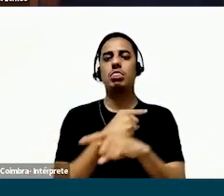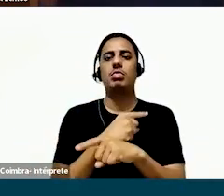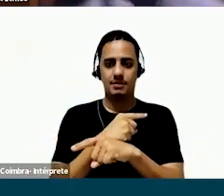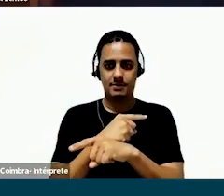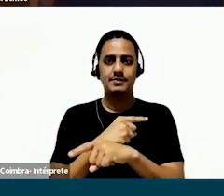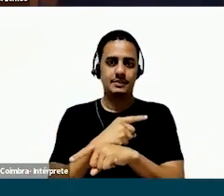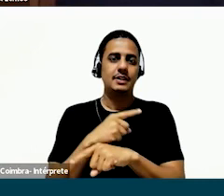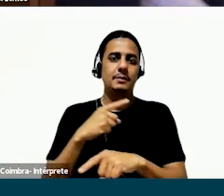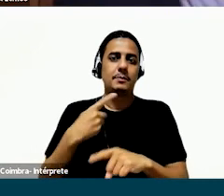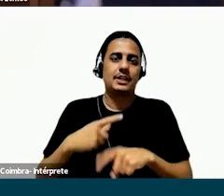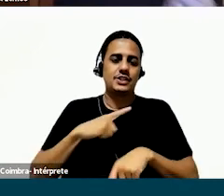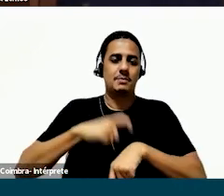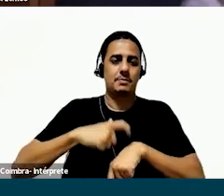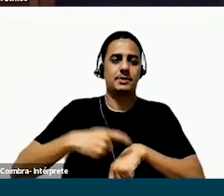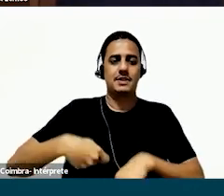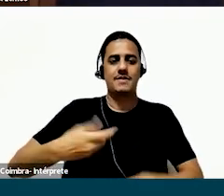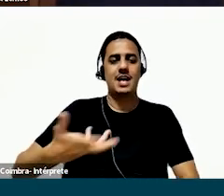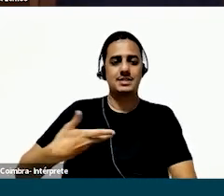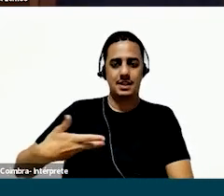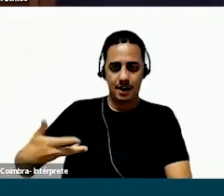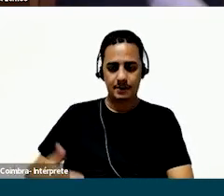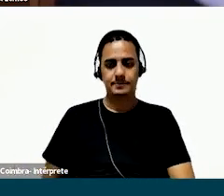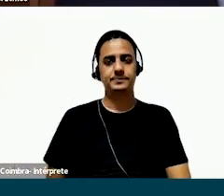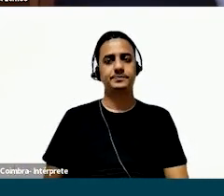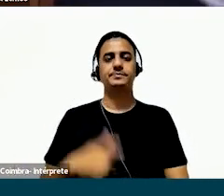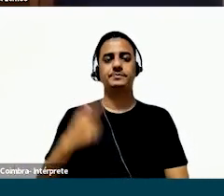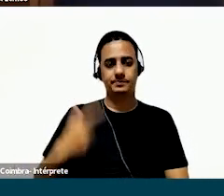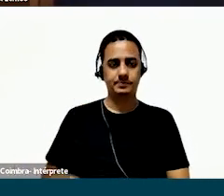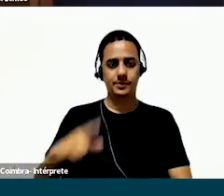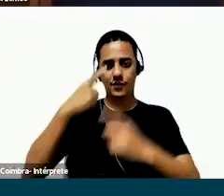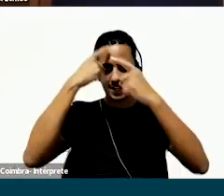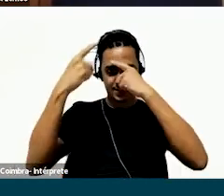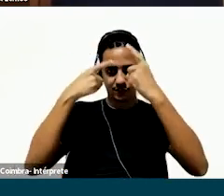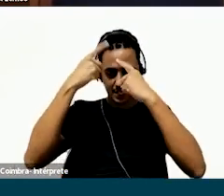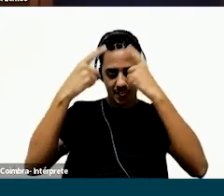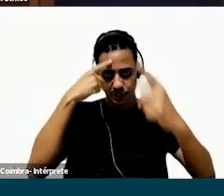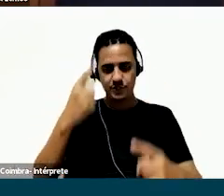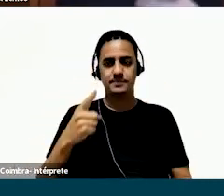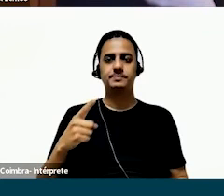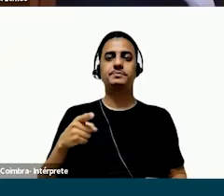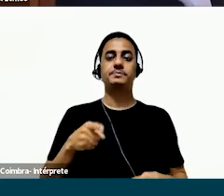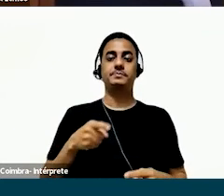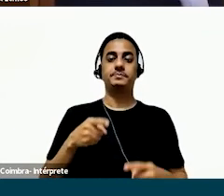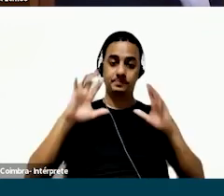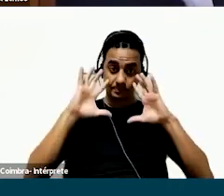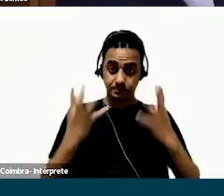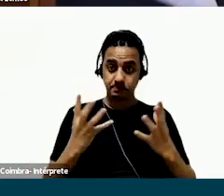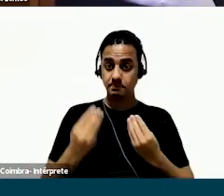risco de divergência em momentos que a gente precisava de fato acelerar. Então, mais uma vez entra aqui em cena a criatividade,